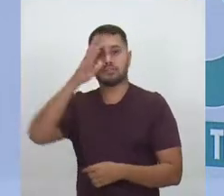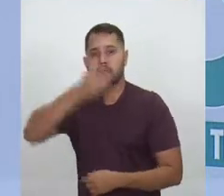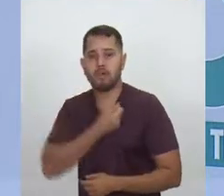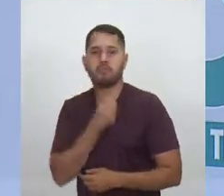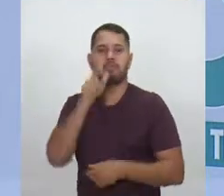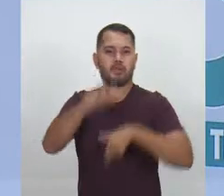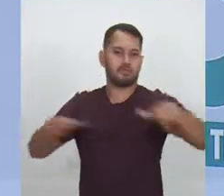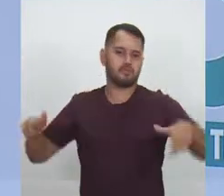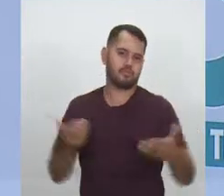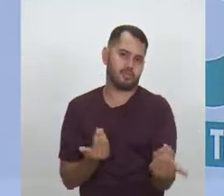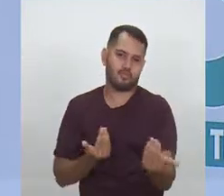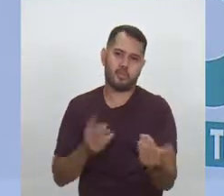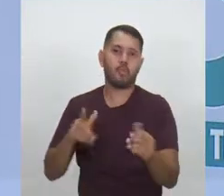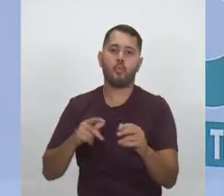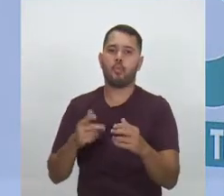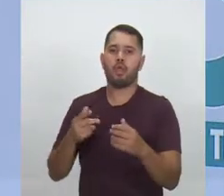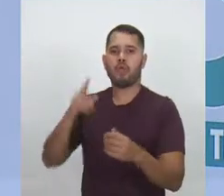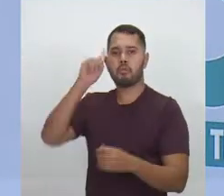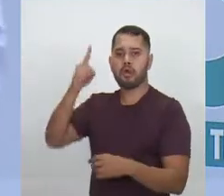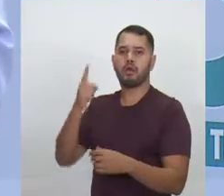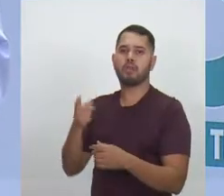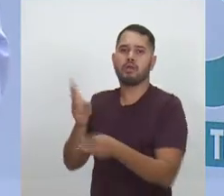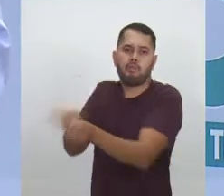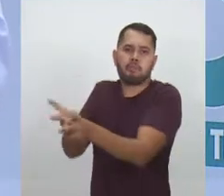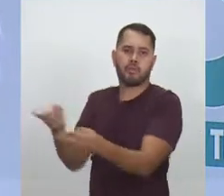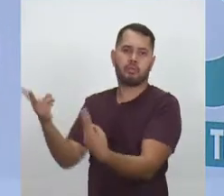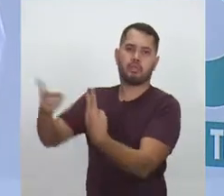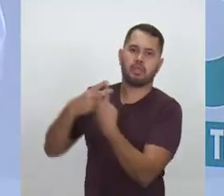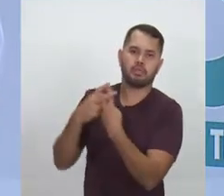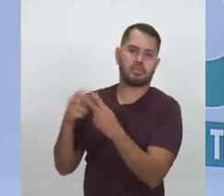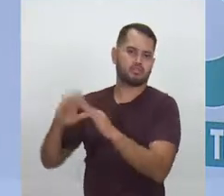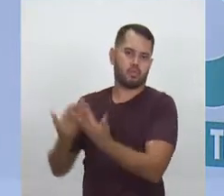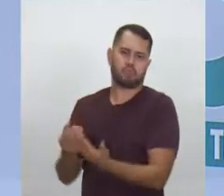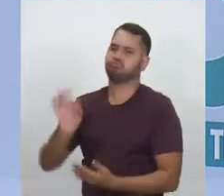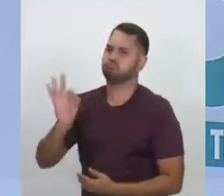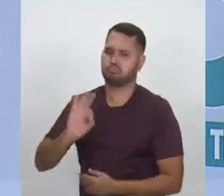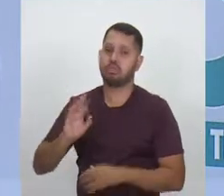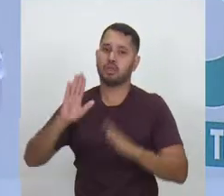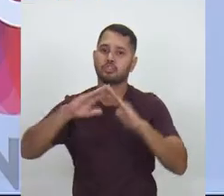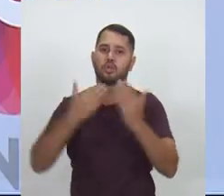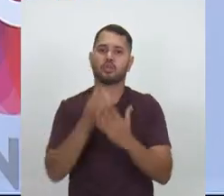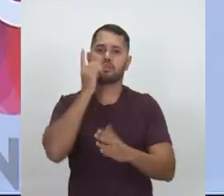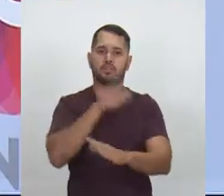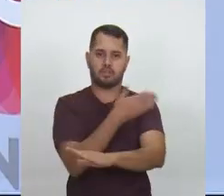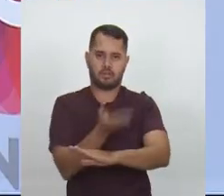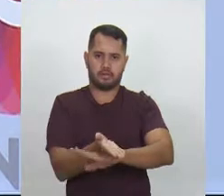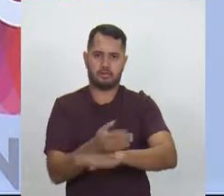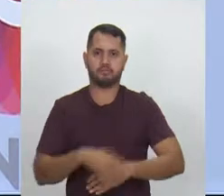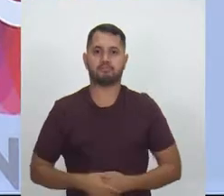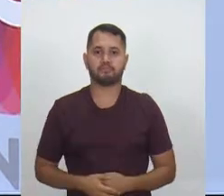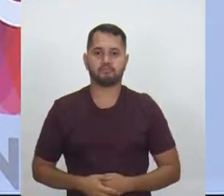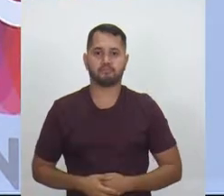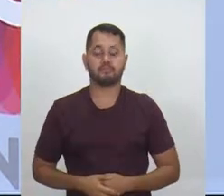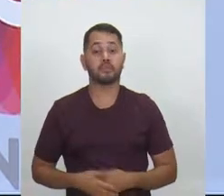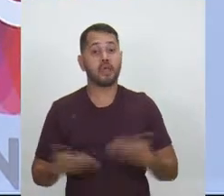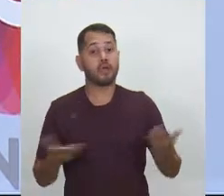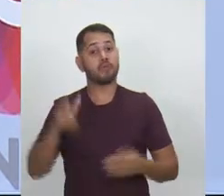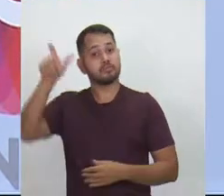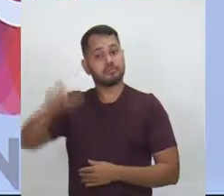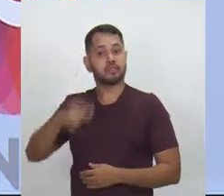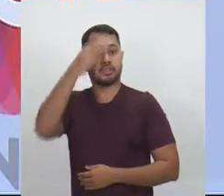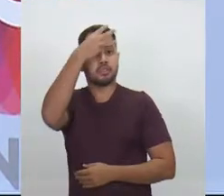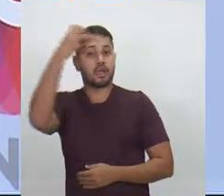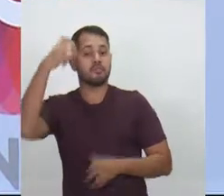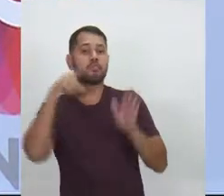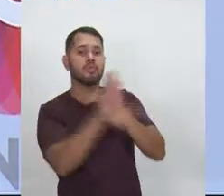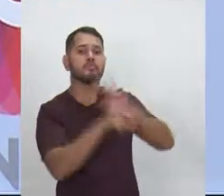jovem, e não é prendê-lo. E nós vamos fazer isso através da escola de tempo integral. Davi Almeida agora faz pergunta com o tema